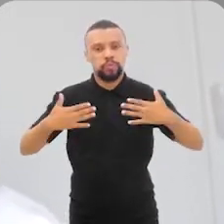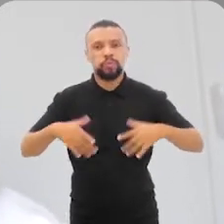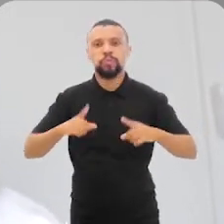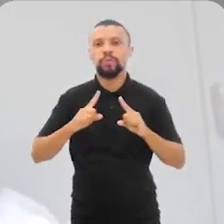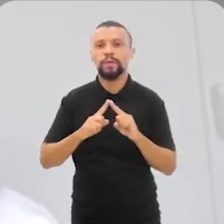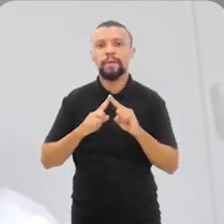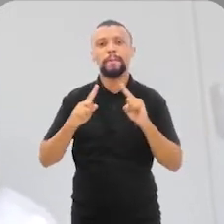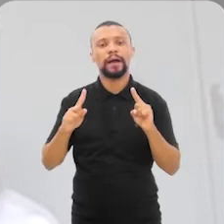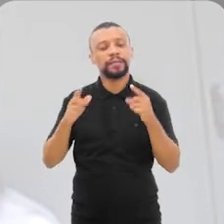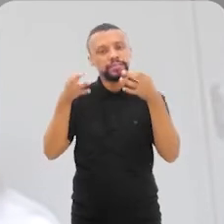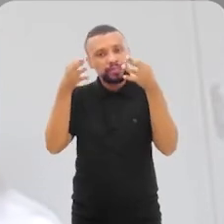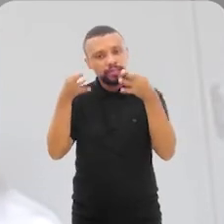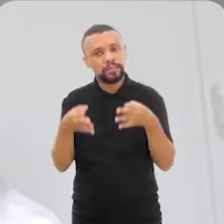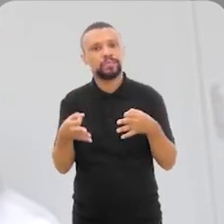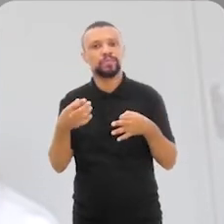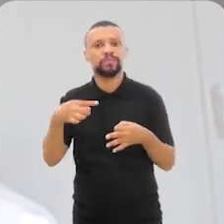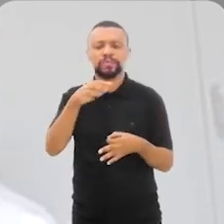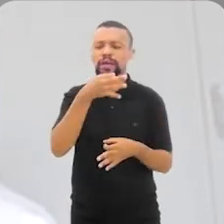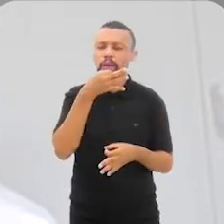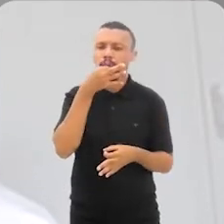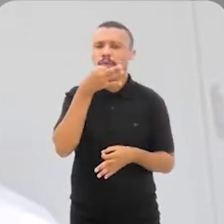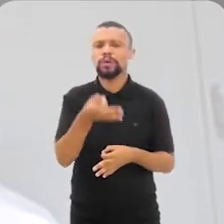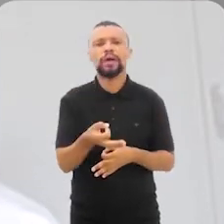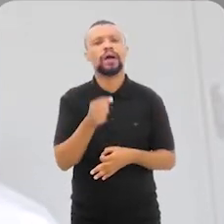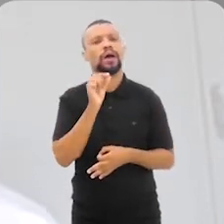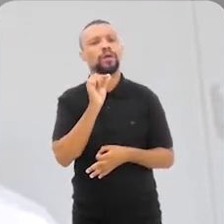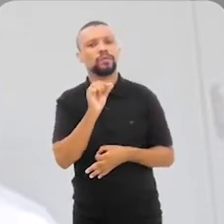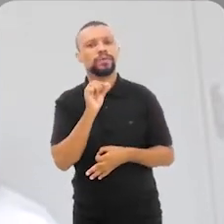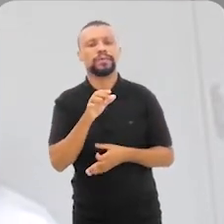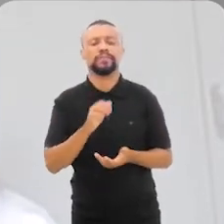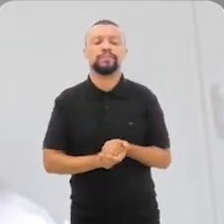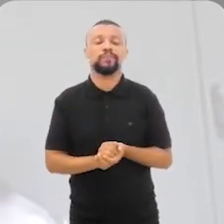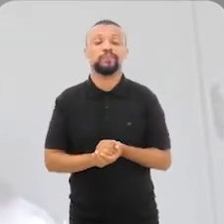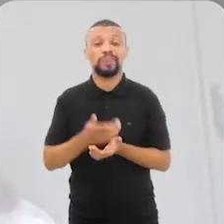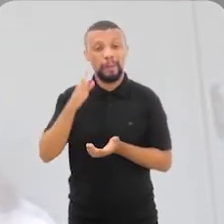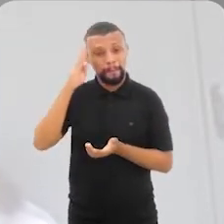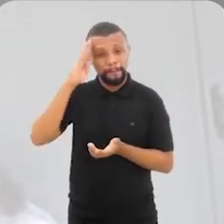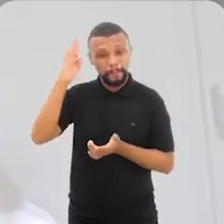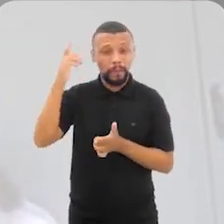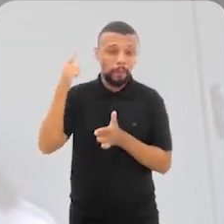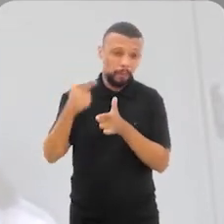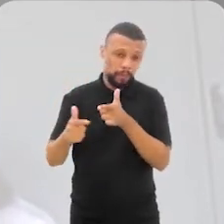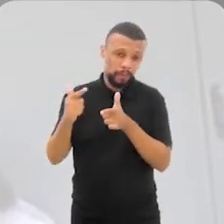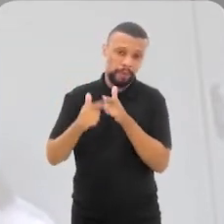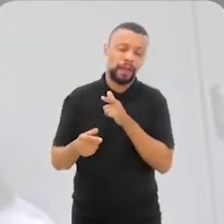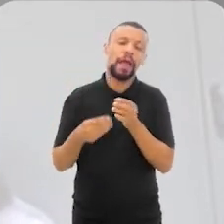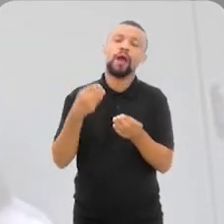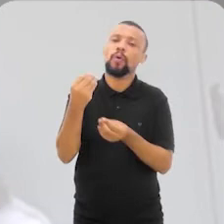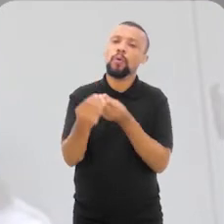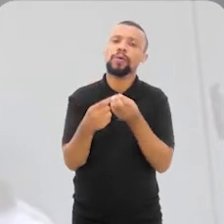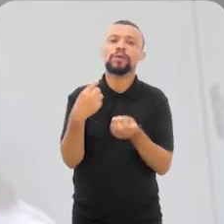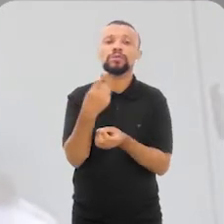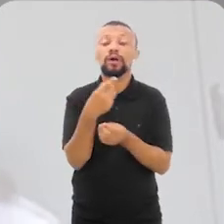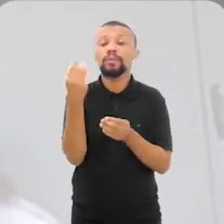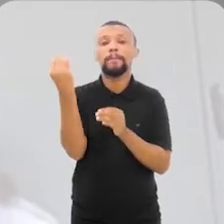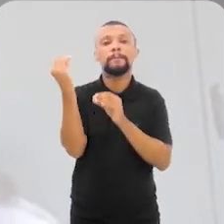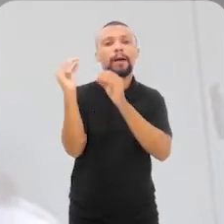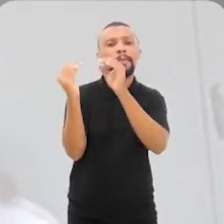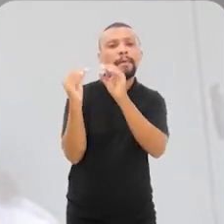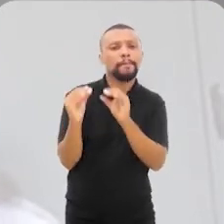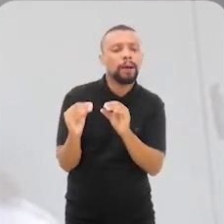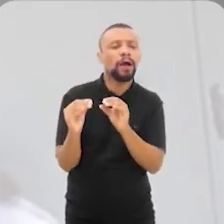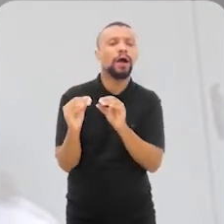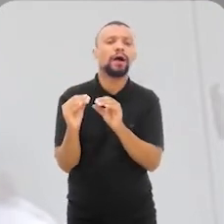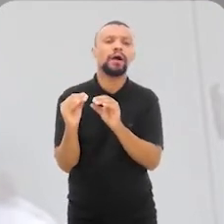mas que justamente, Geisa, tu colocaste que a grande questão é como que a gente coloca em prática isso, né? E